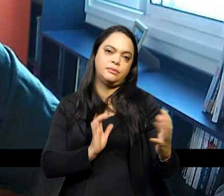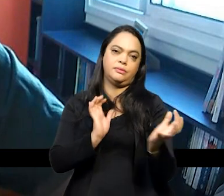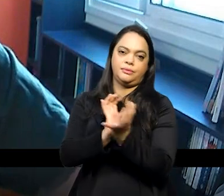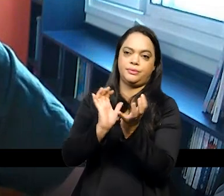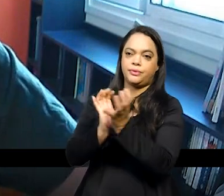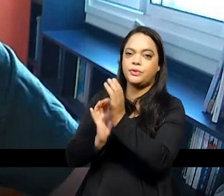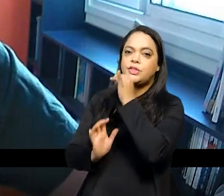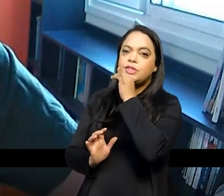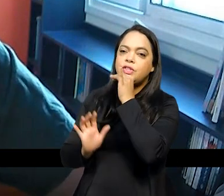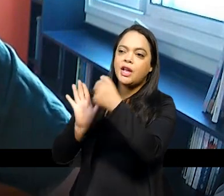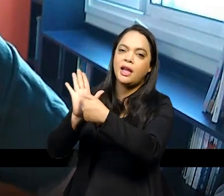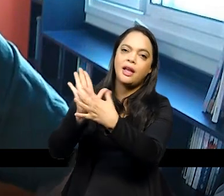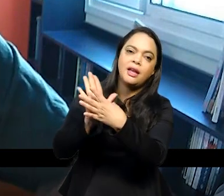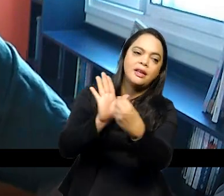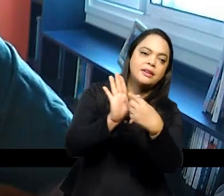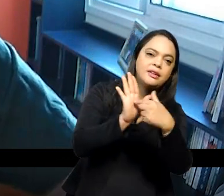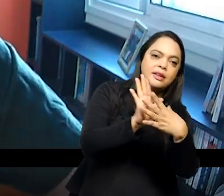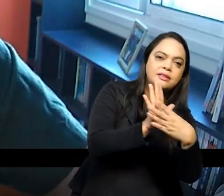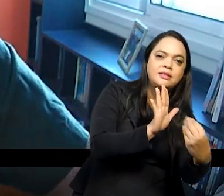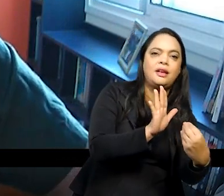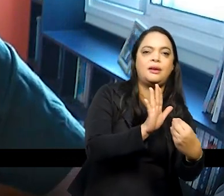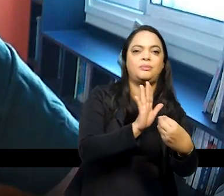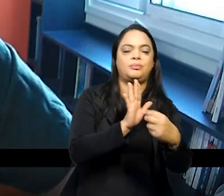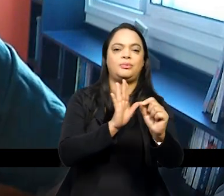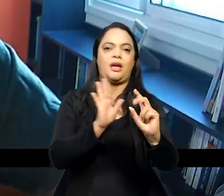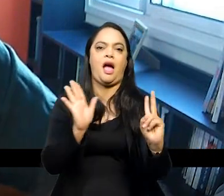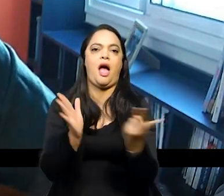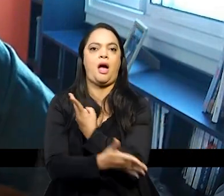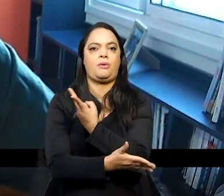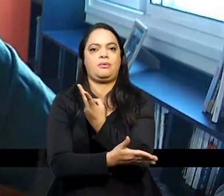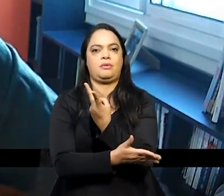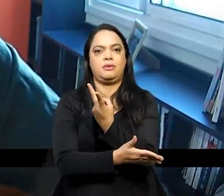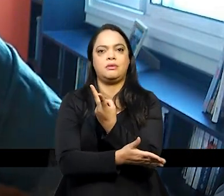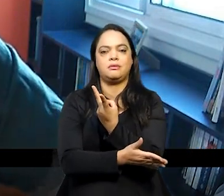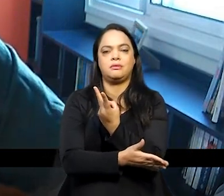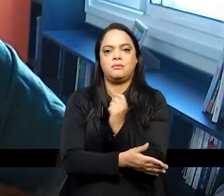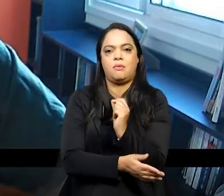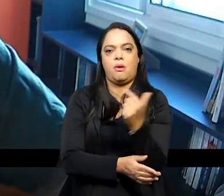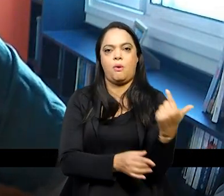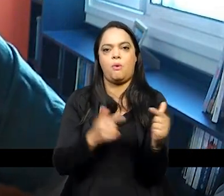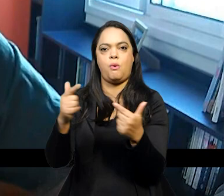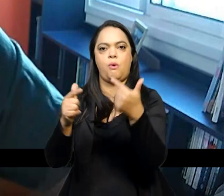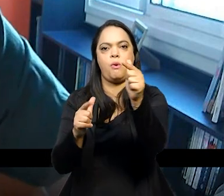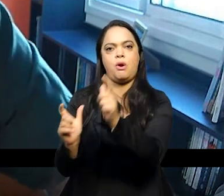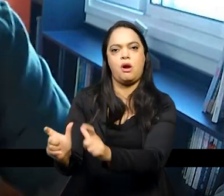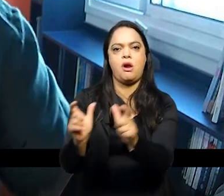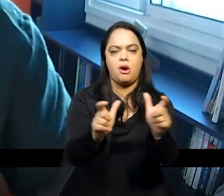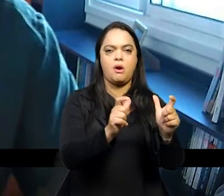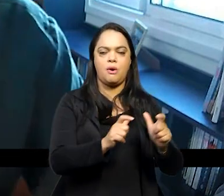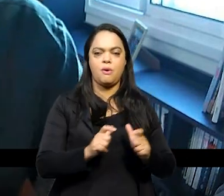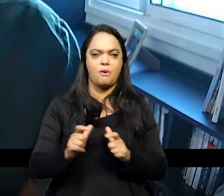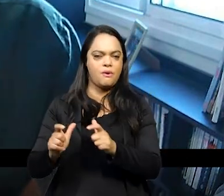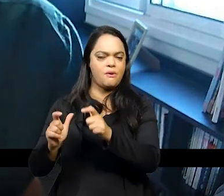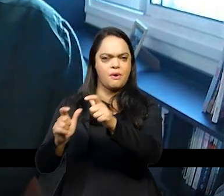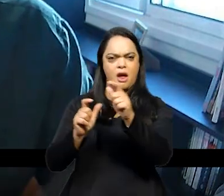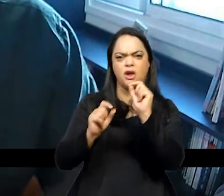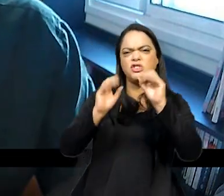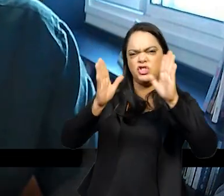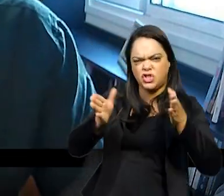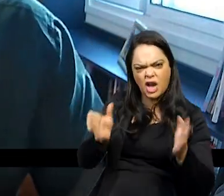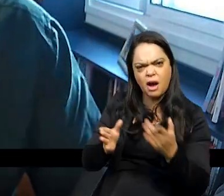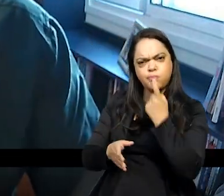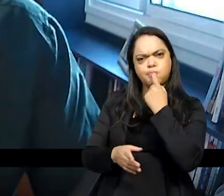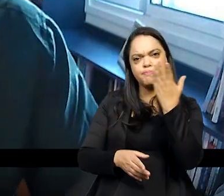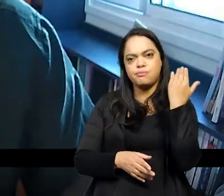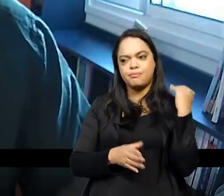exemplos de coisas que estavam acontecendo em outras partes ou que tinham acontecido